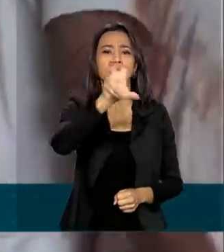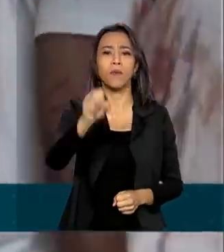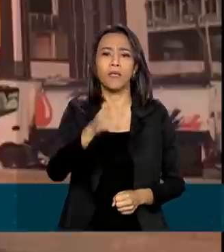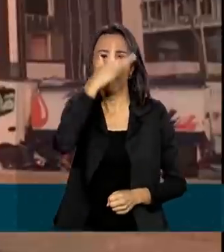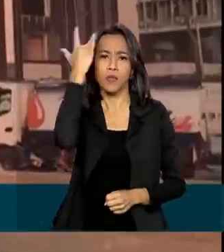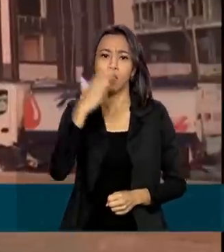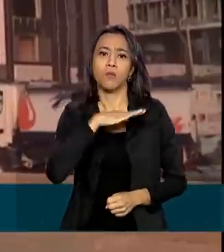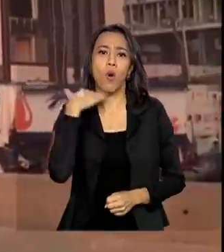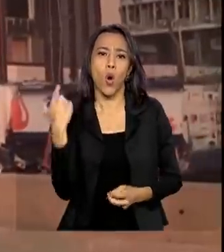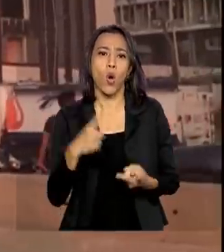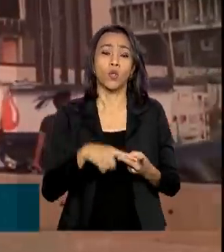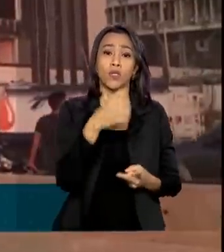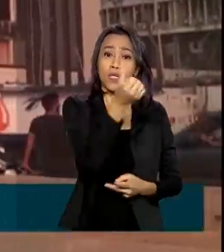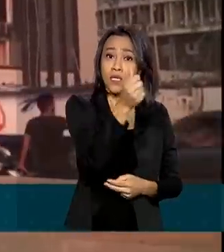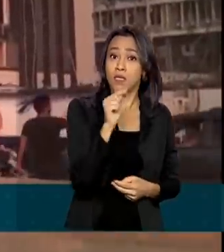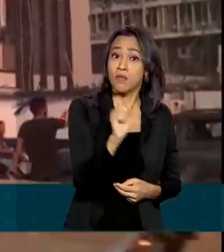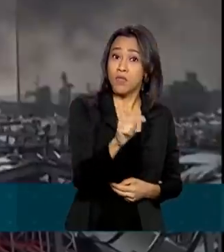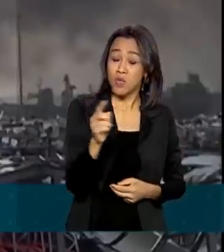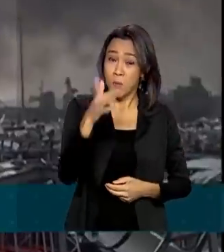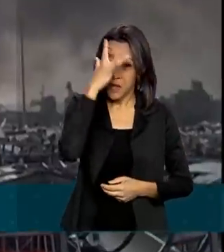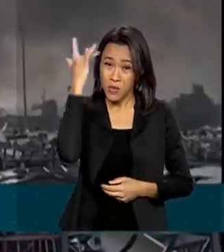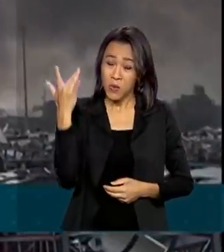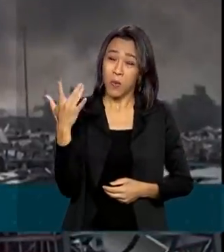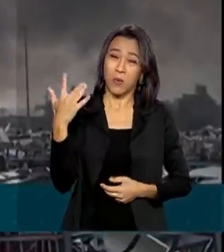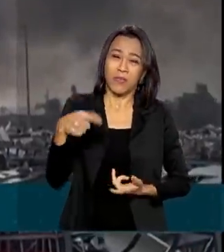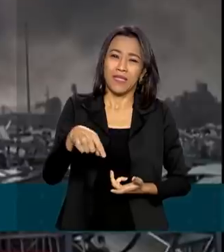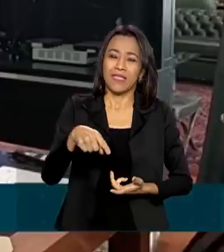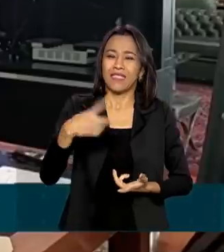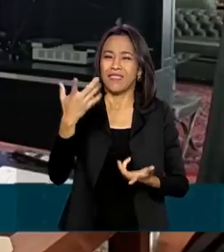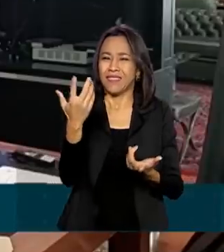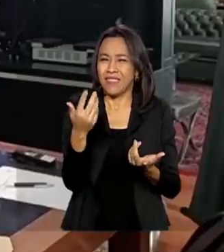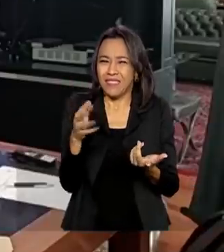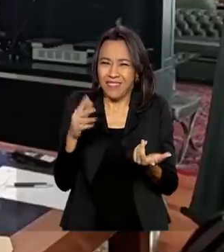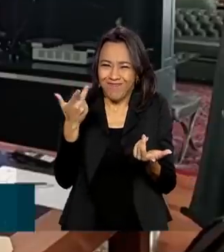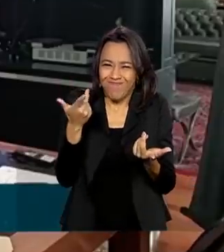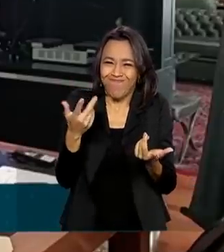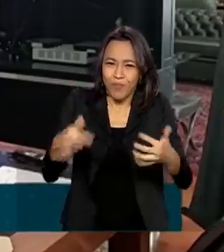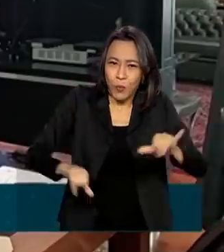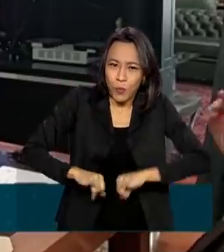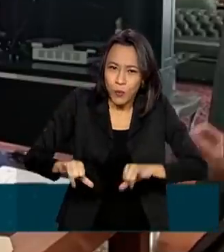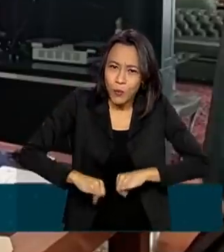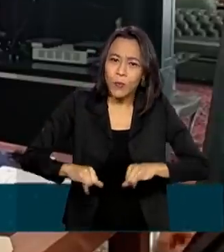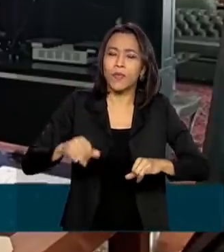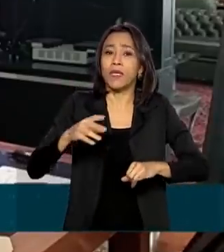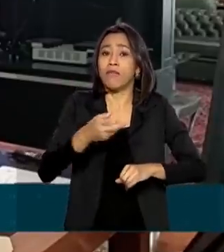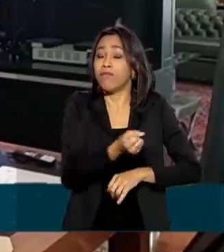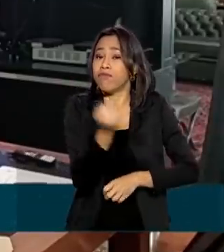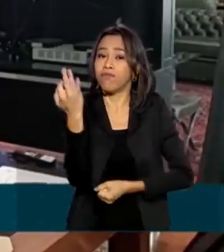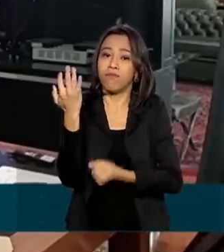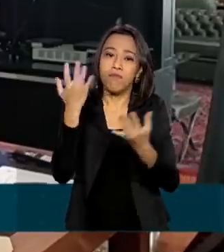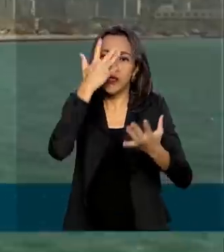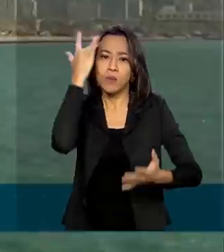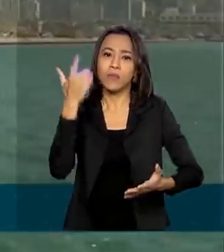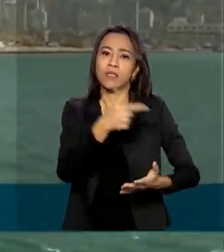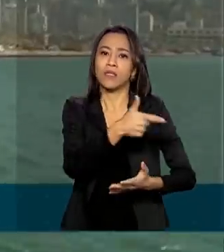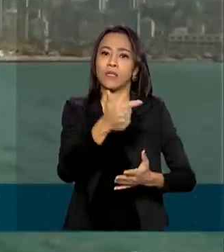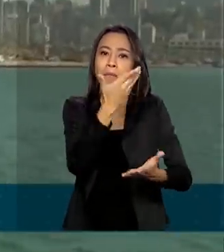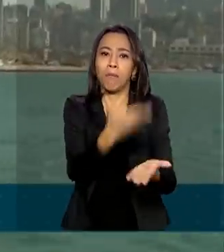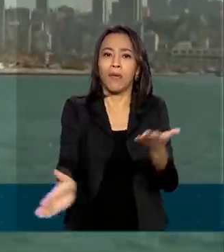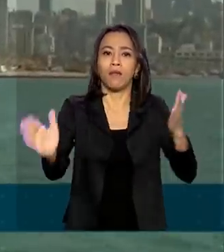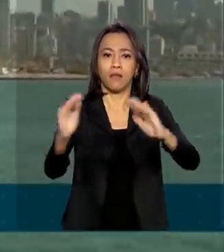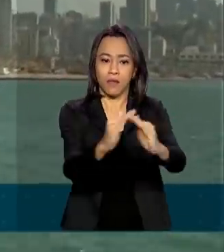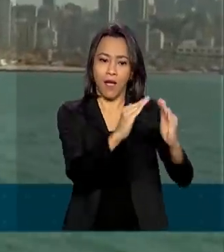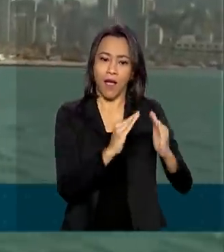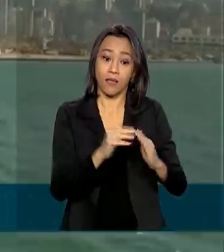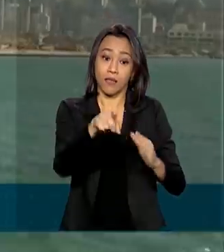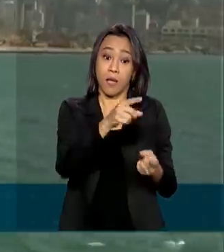mil feridos e mais de 300 mil desabrigados. Mesmo no meio da pandemia do coronavírus, países